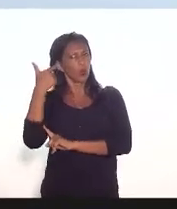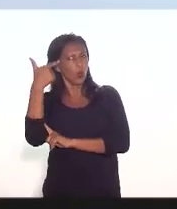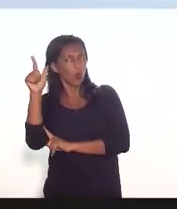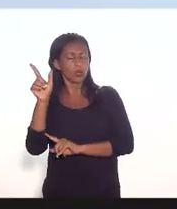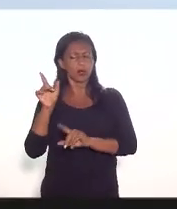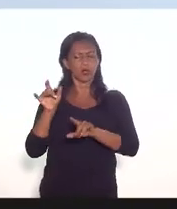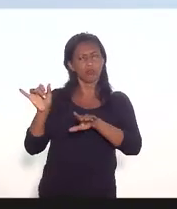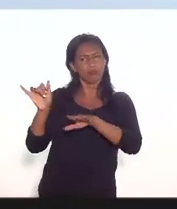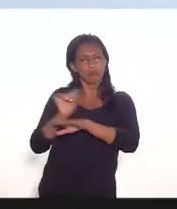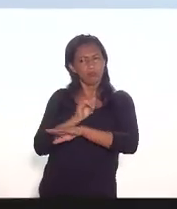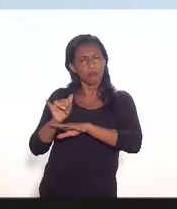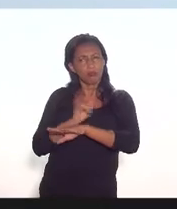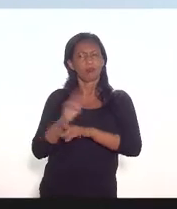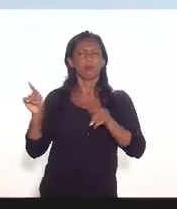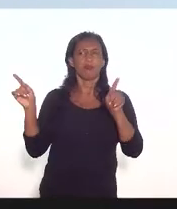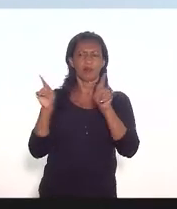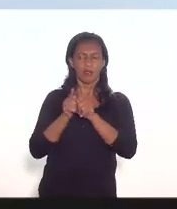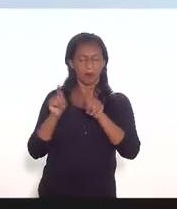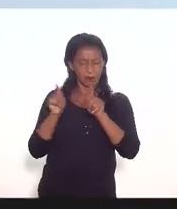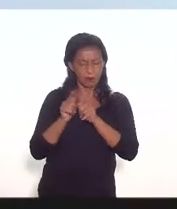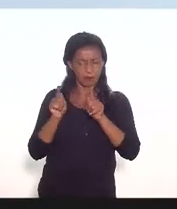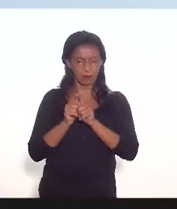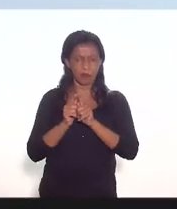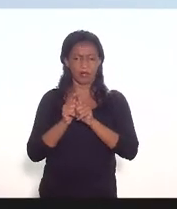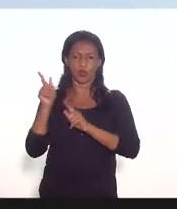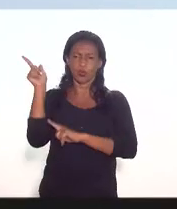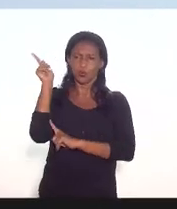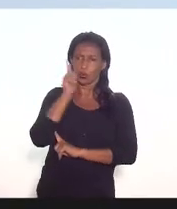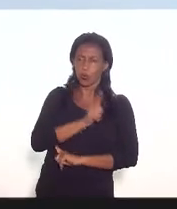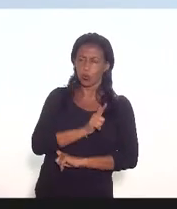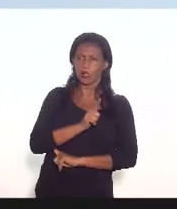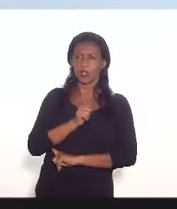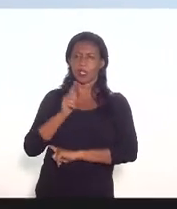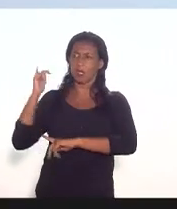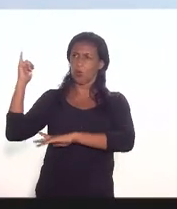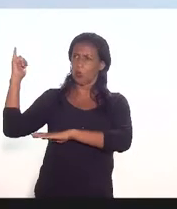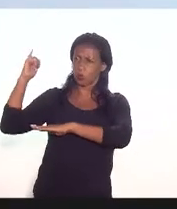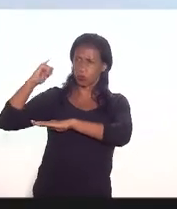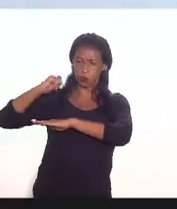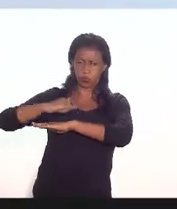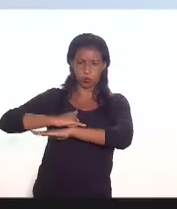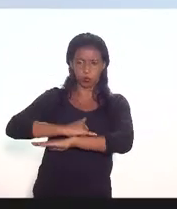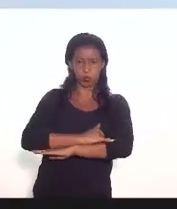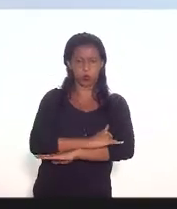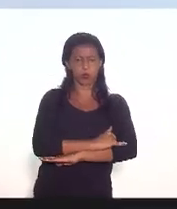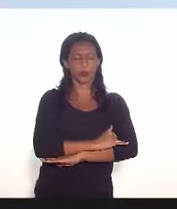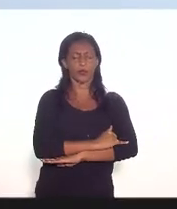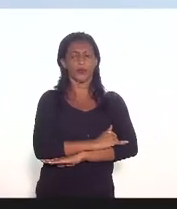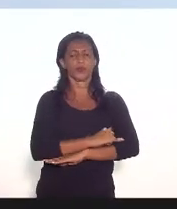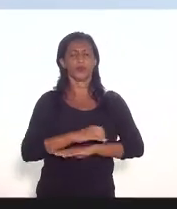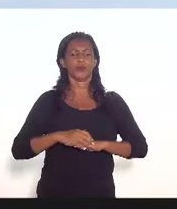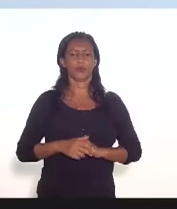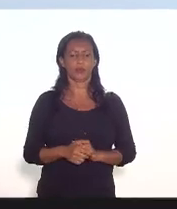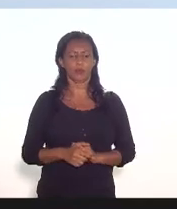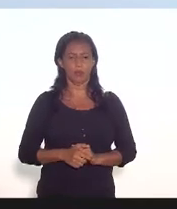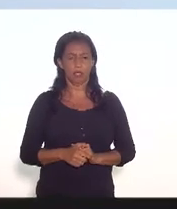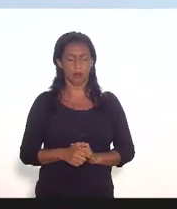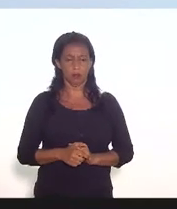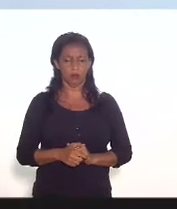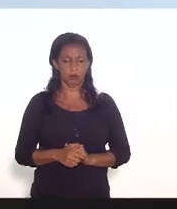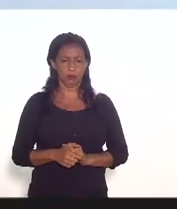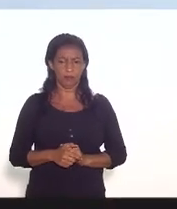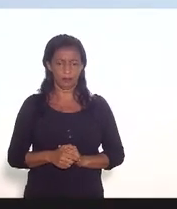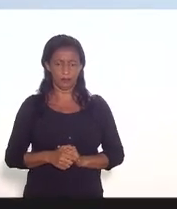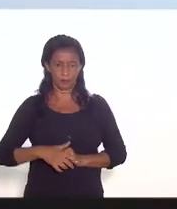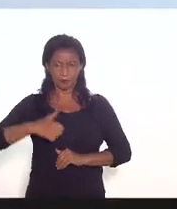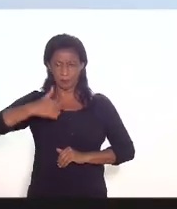da gente conseguir travar um pouco essa quantidade de voos que nós temos transição de Dumont primeiro a questão que